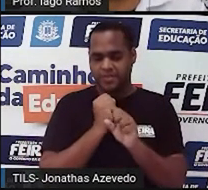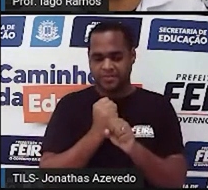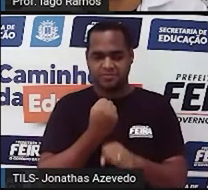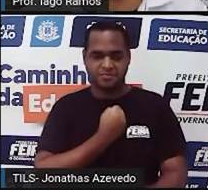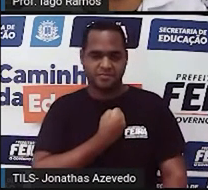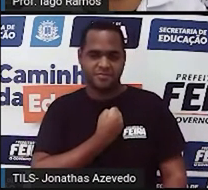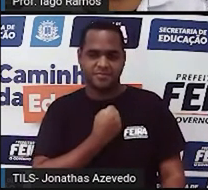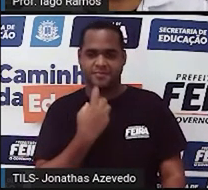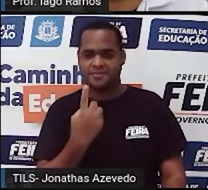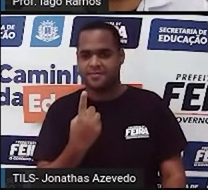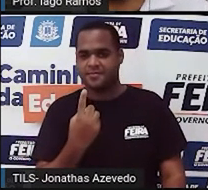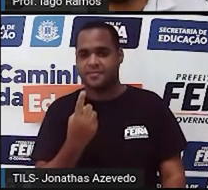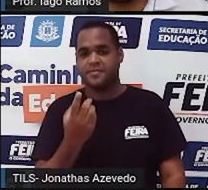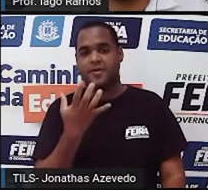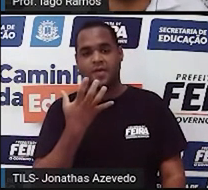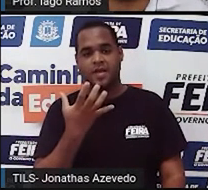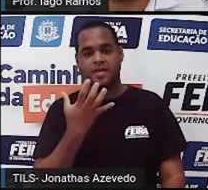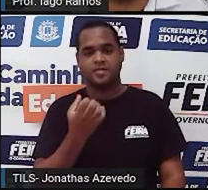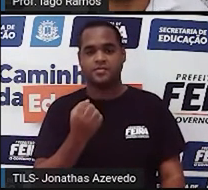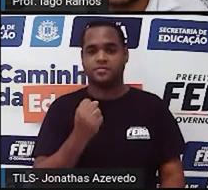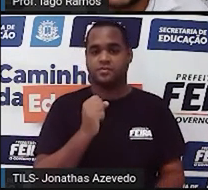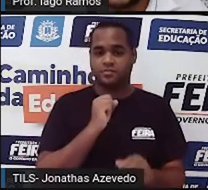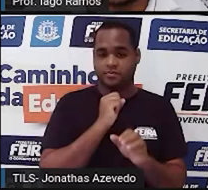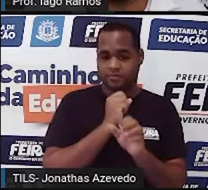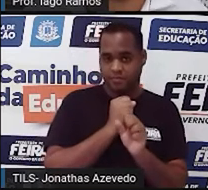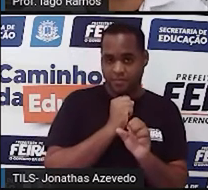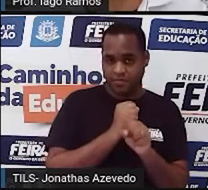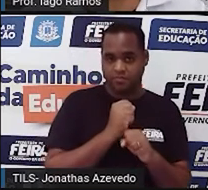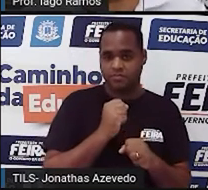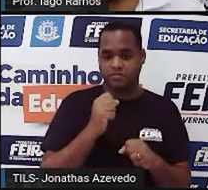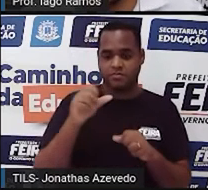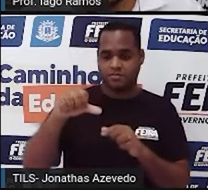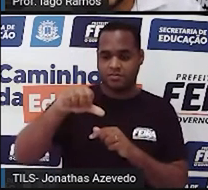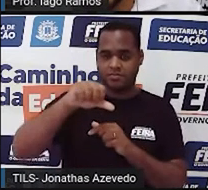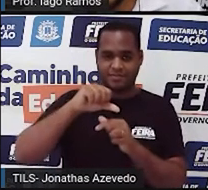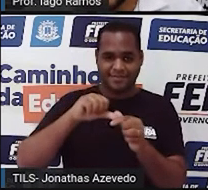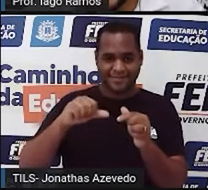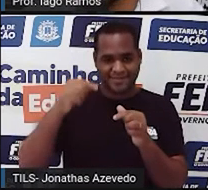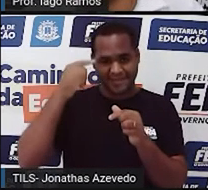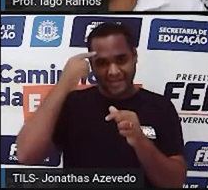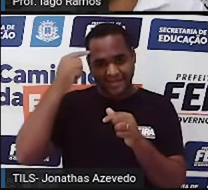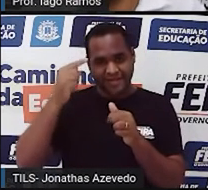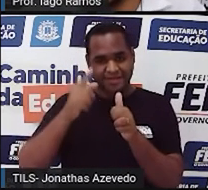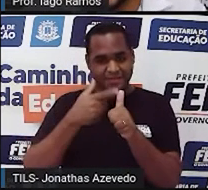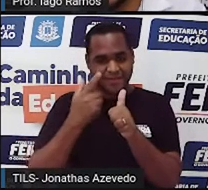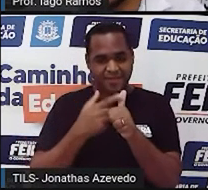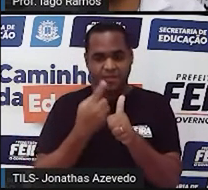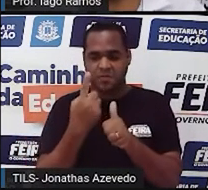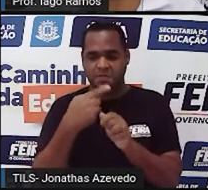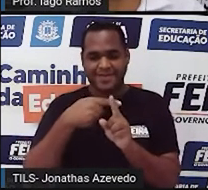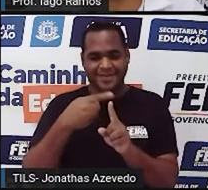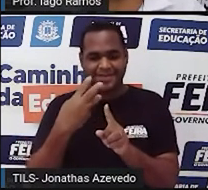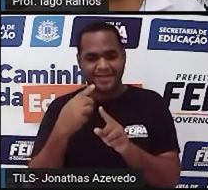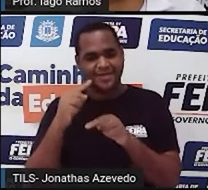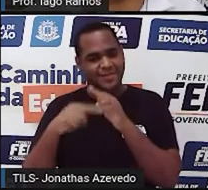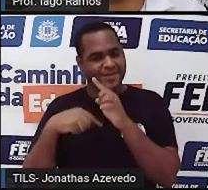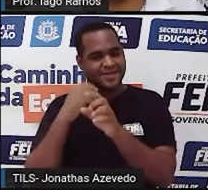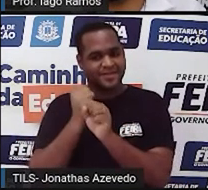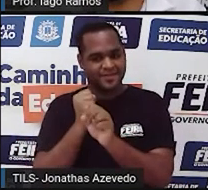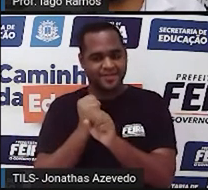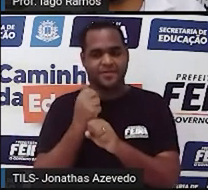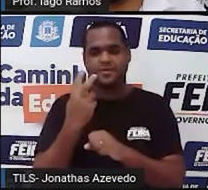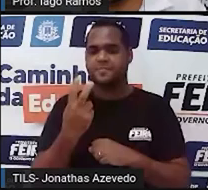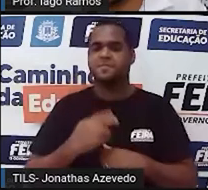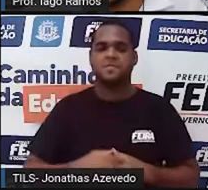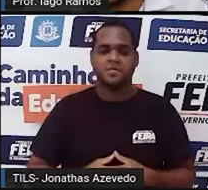Ah, mas eu ainda quero pegar o 1 e somar com 3 e depois somar com 2. Justamente é isso que a propriedade